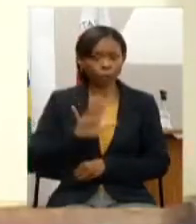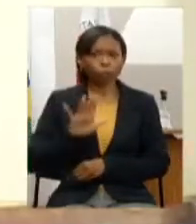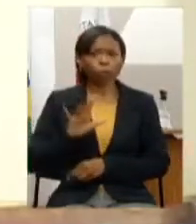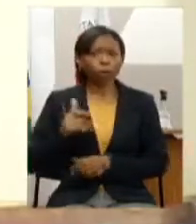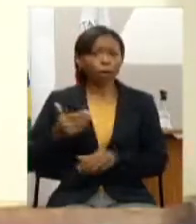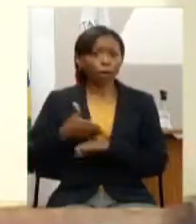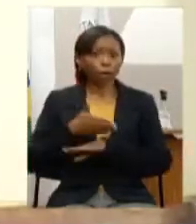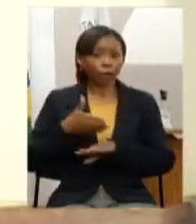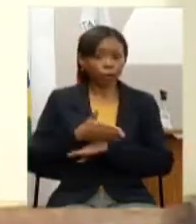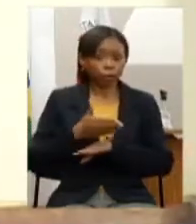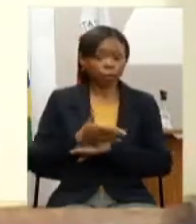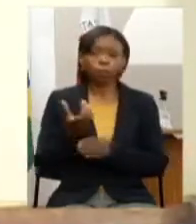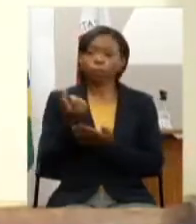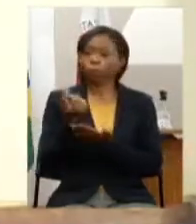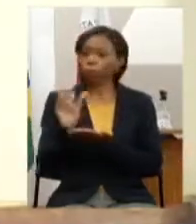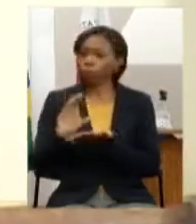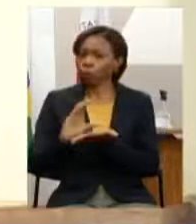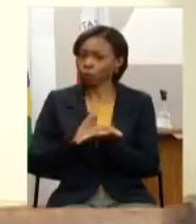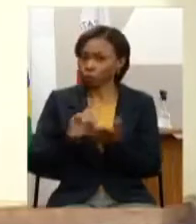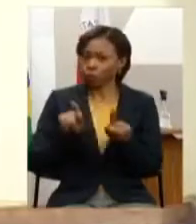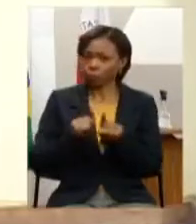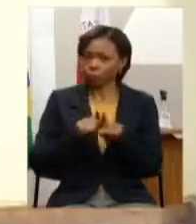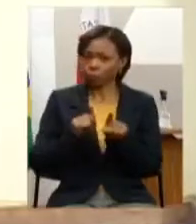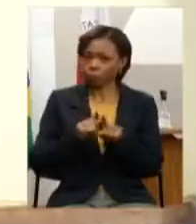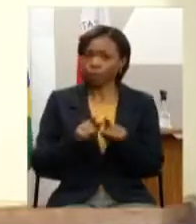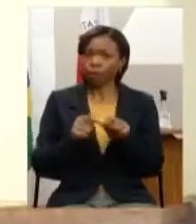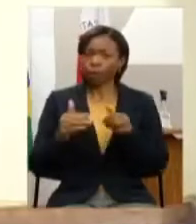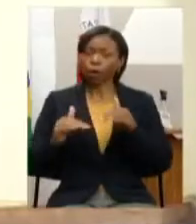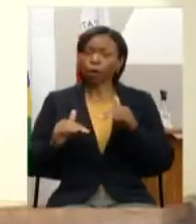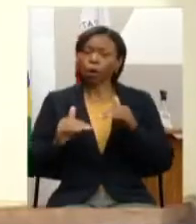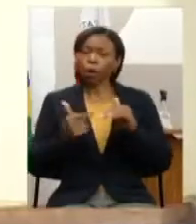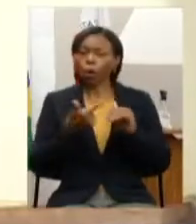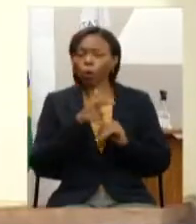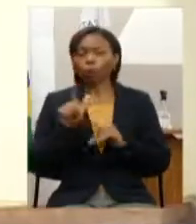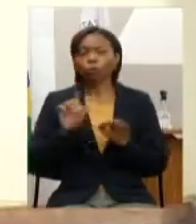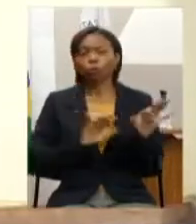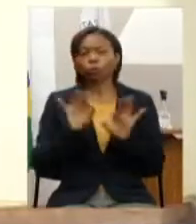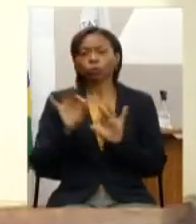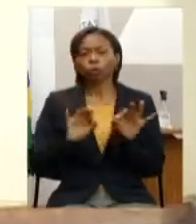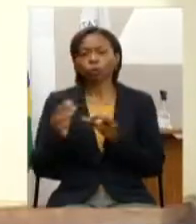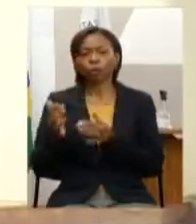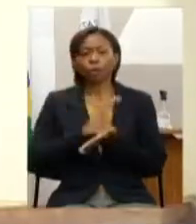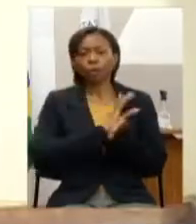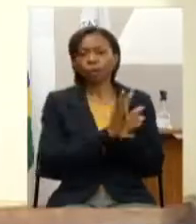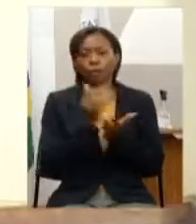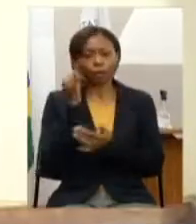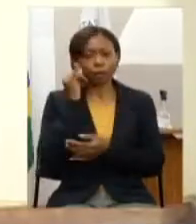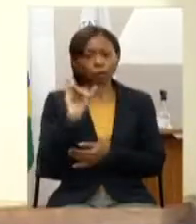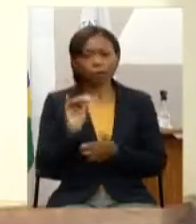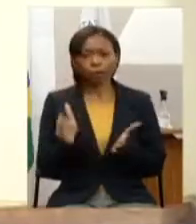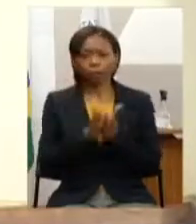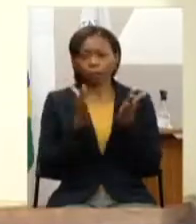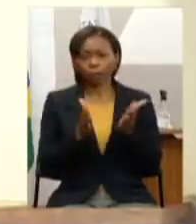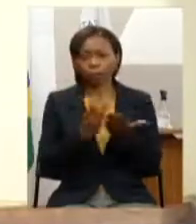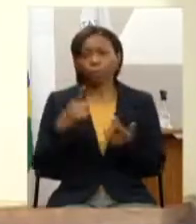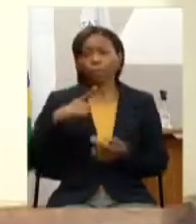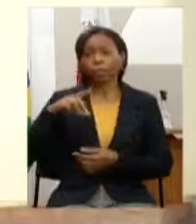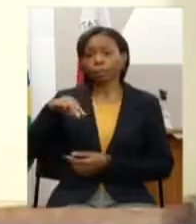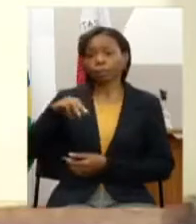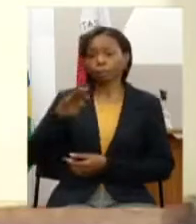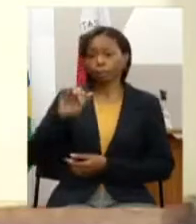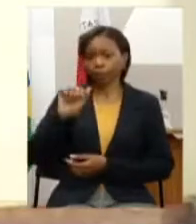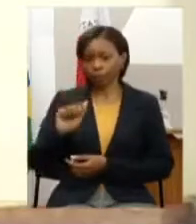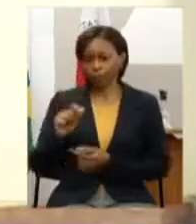investimentos pelo subprograma de combate à pobreza rural do governo federal com meta física de 2